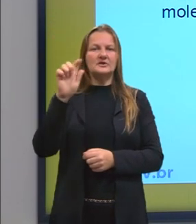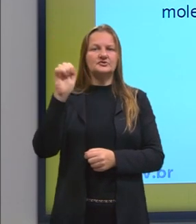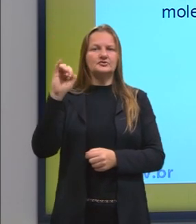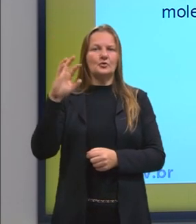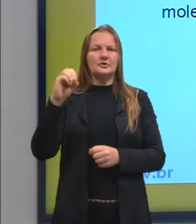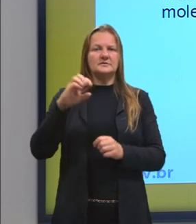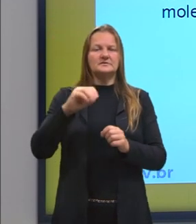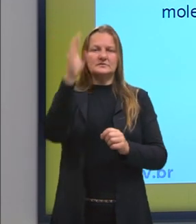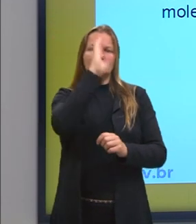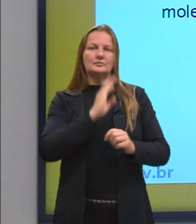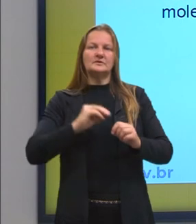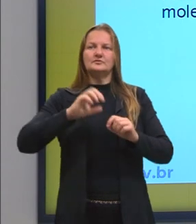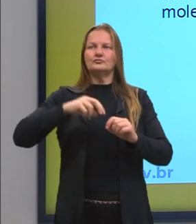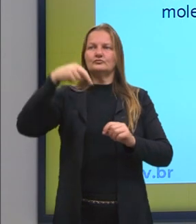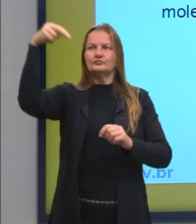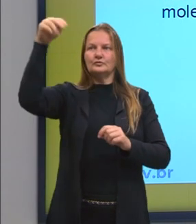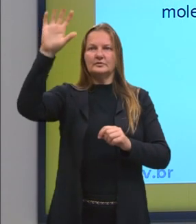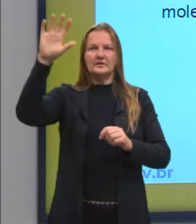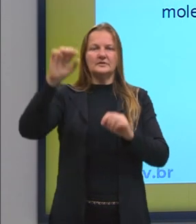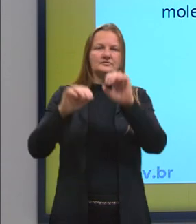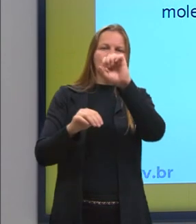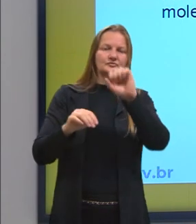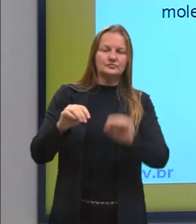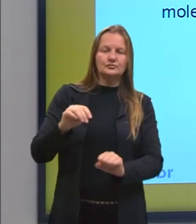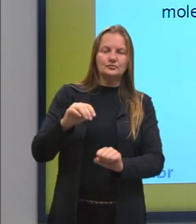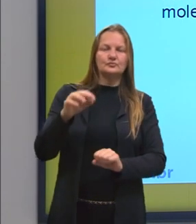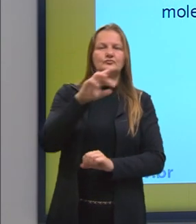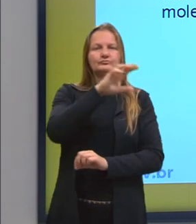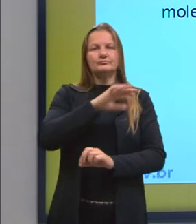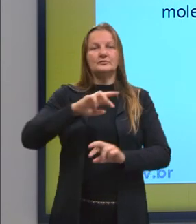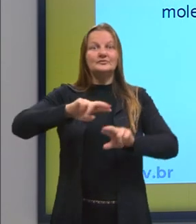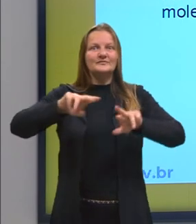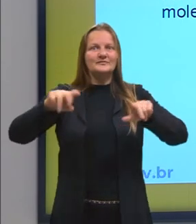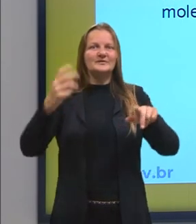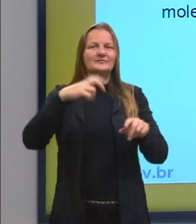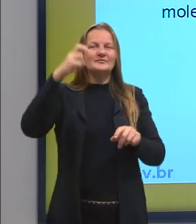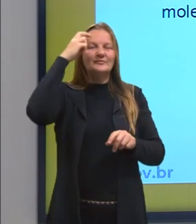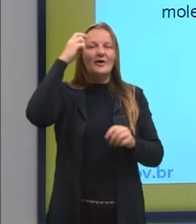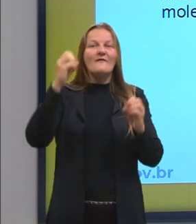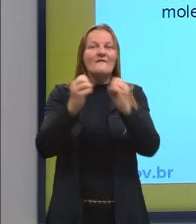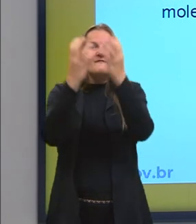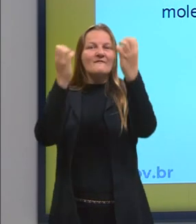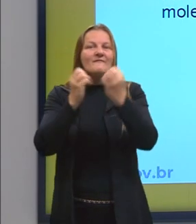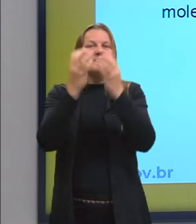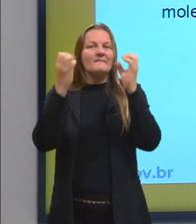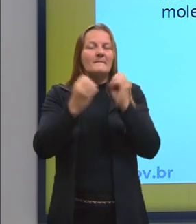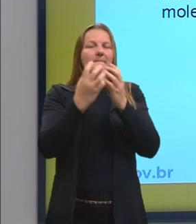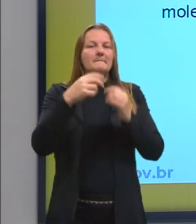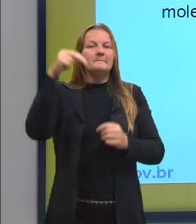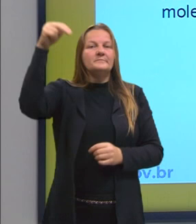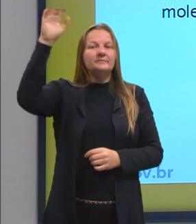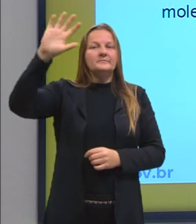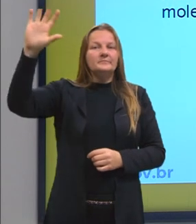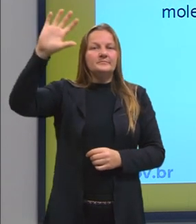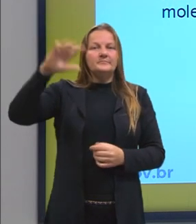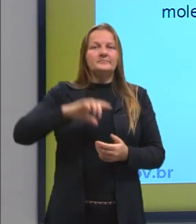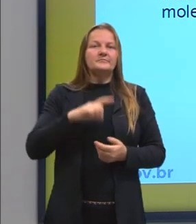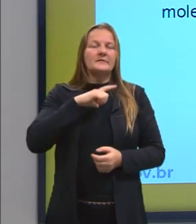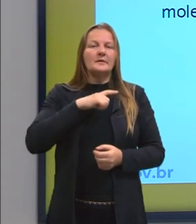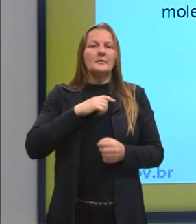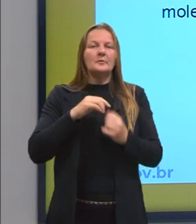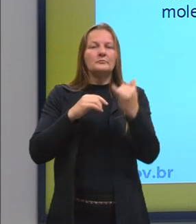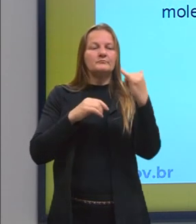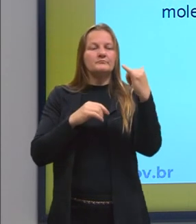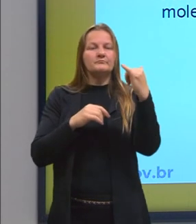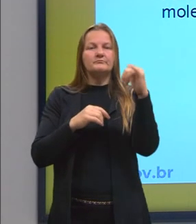dessa diversidade cultural, né? Algumas festas do nordeste. Olha, temos o bumba